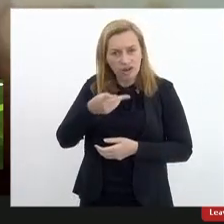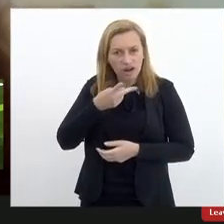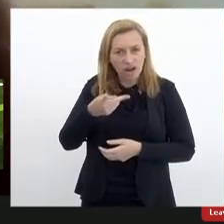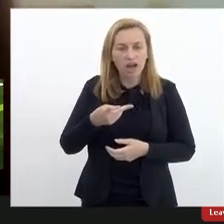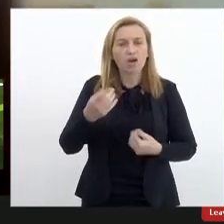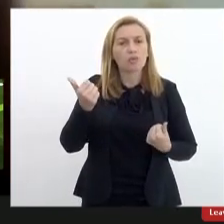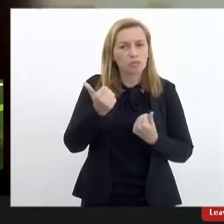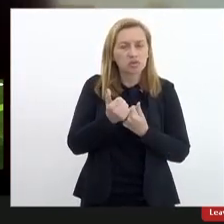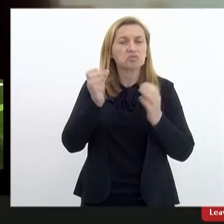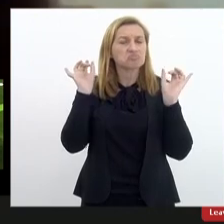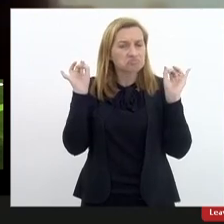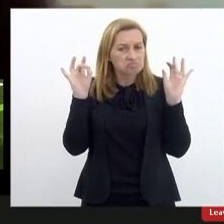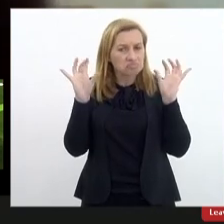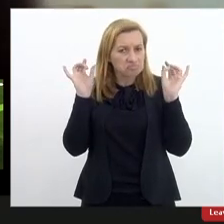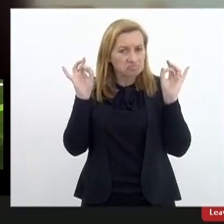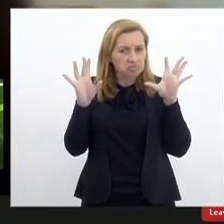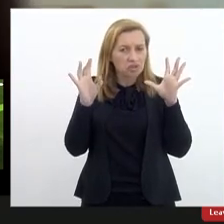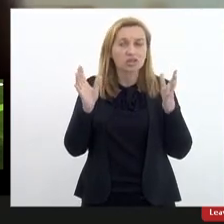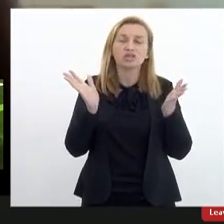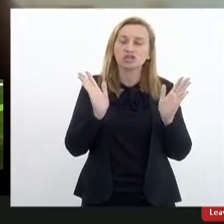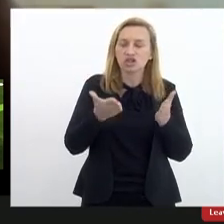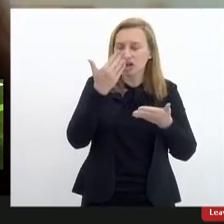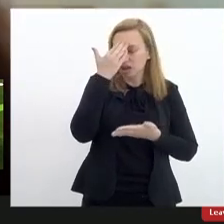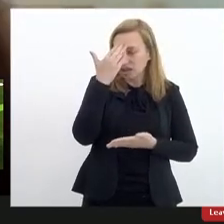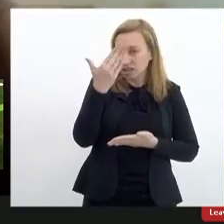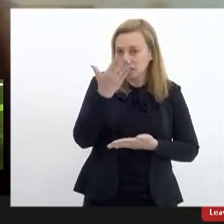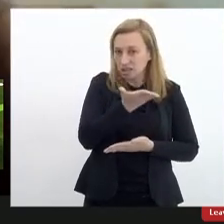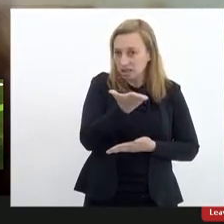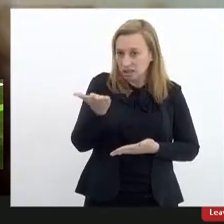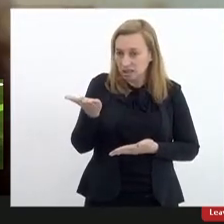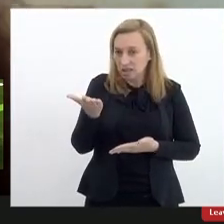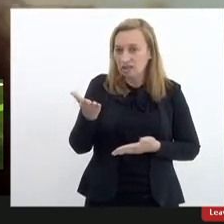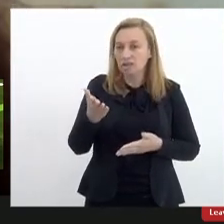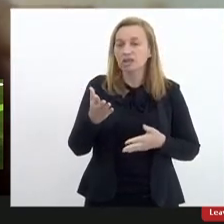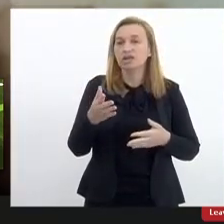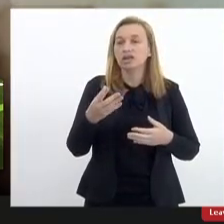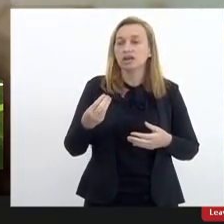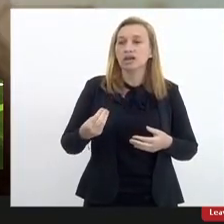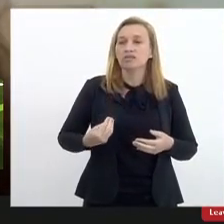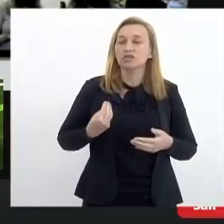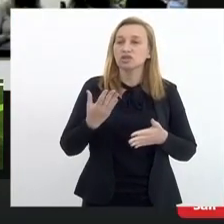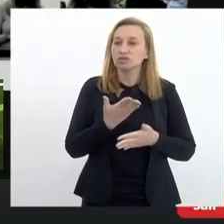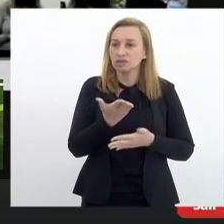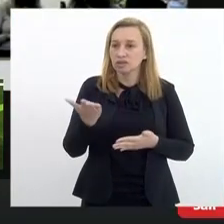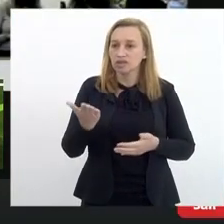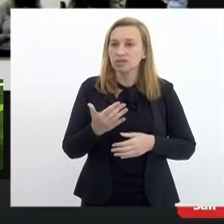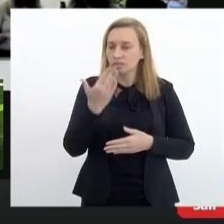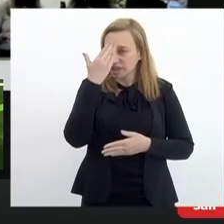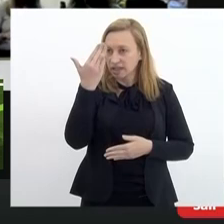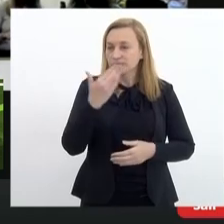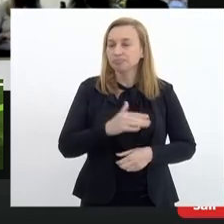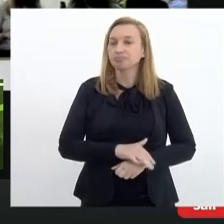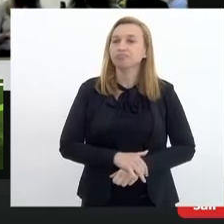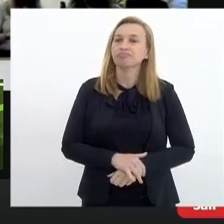especial e desde já agradeço aqui a audiência de todos obrigado